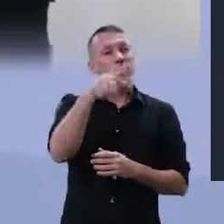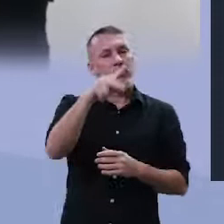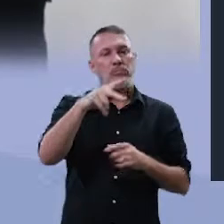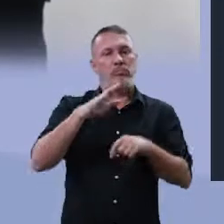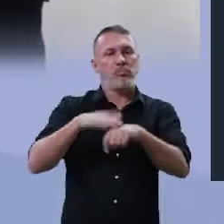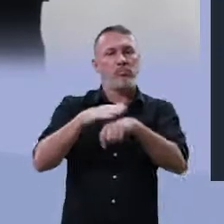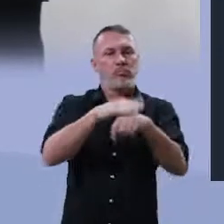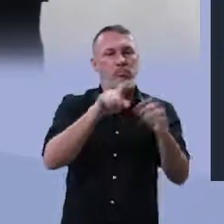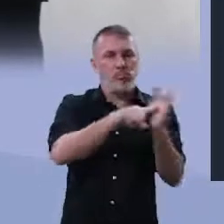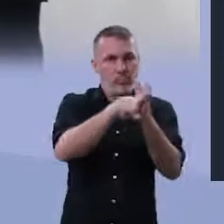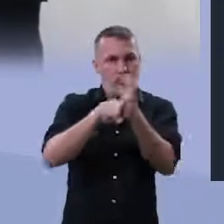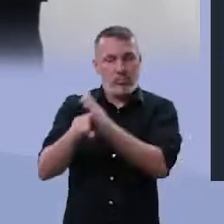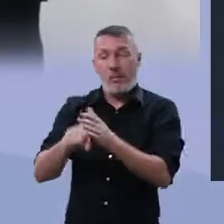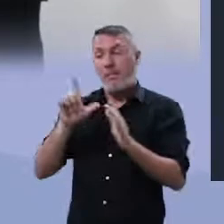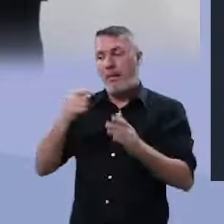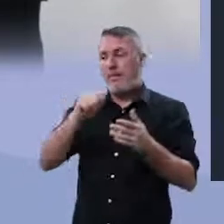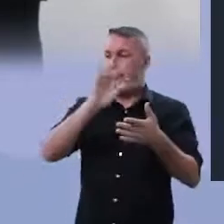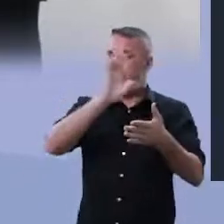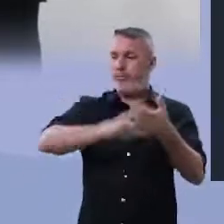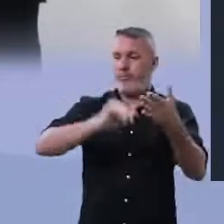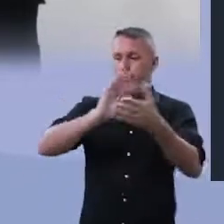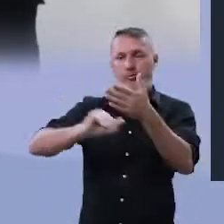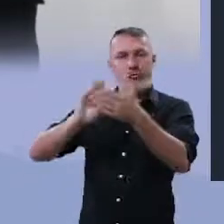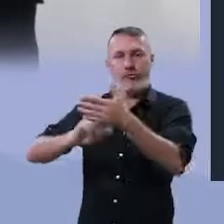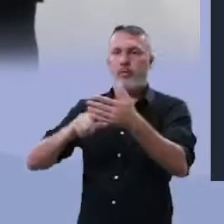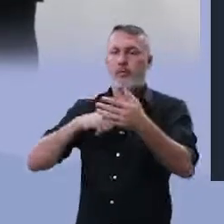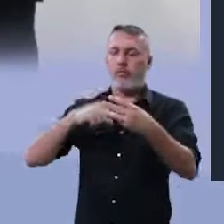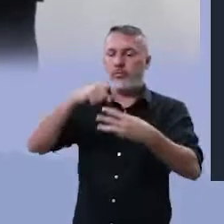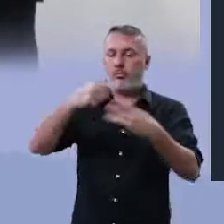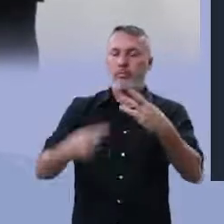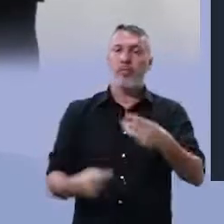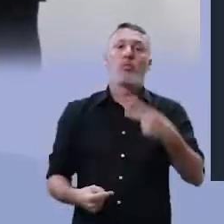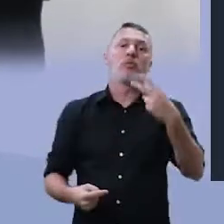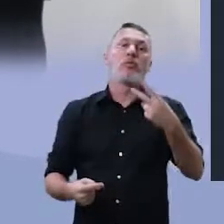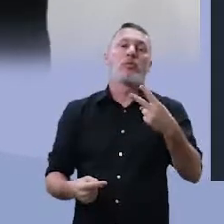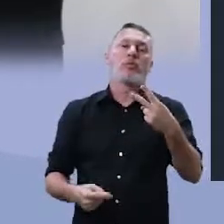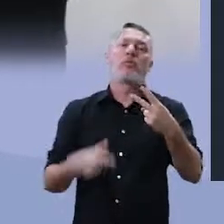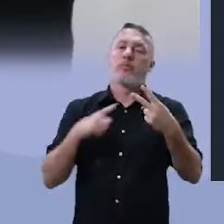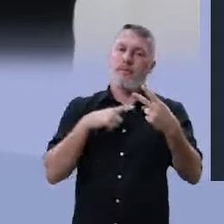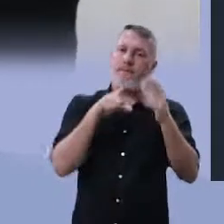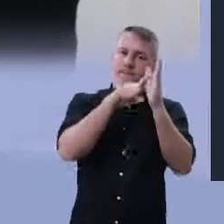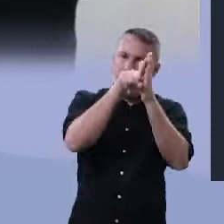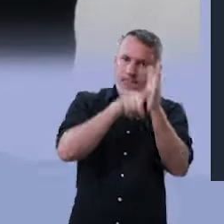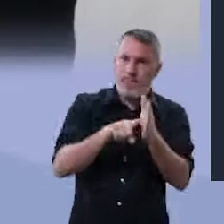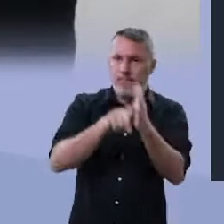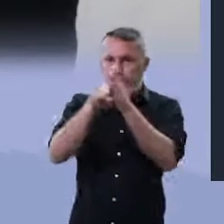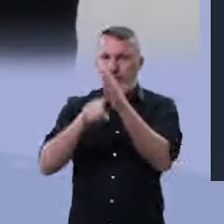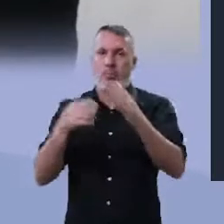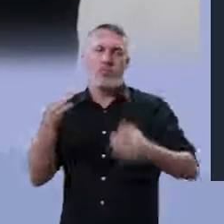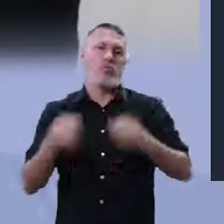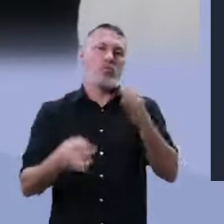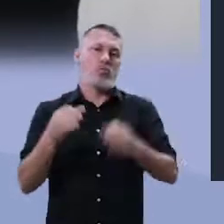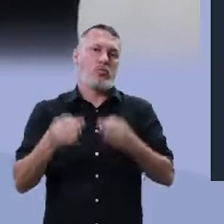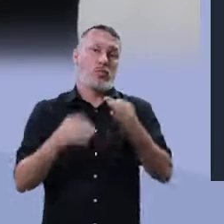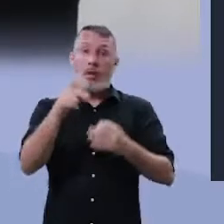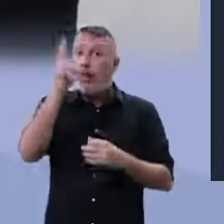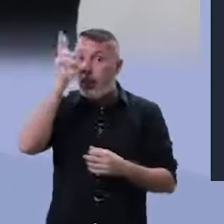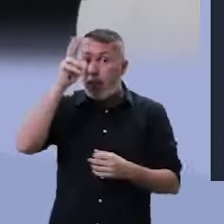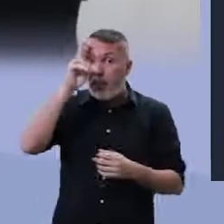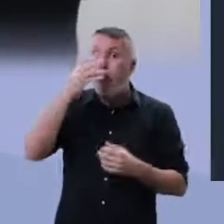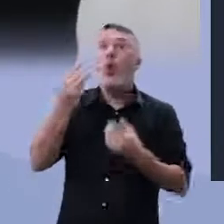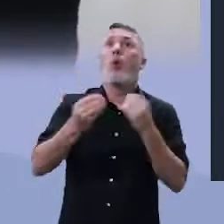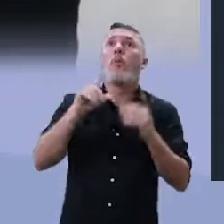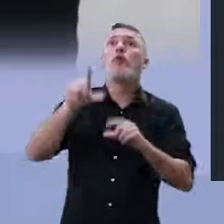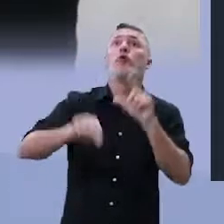sua análise. mas três alternativas precisam ser tiradas e duas precisam ser julgadas.